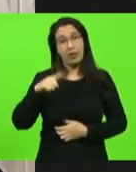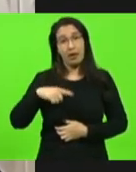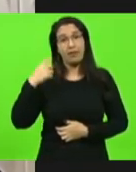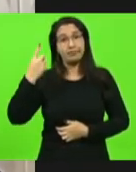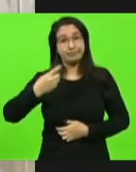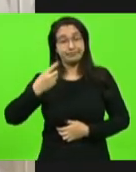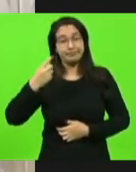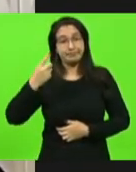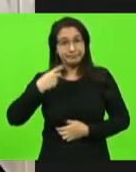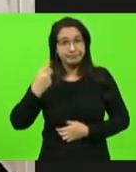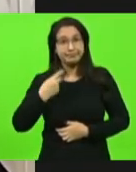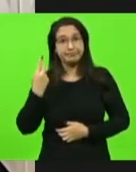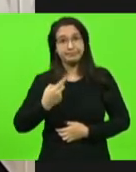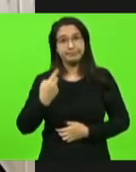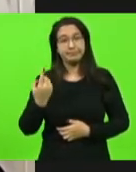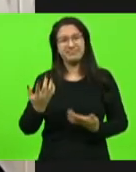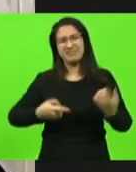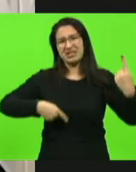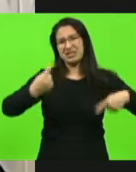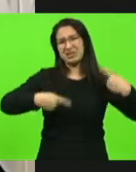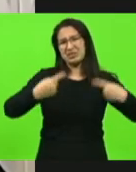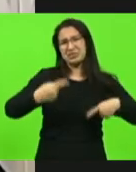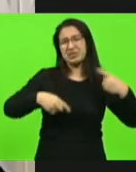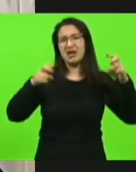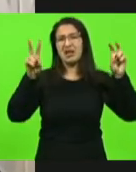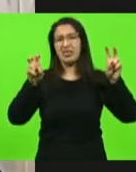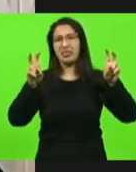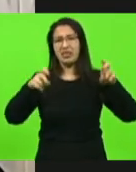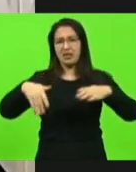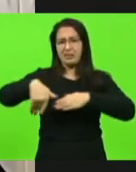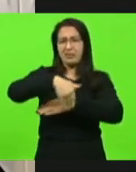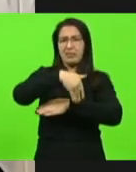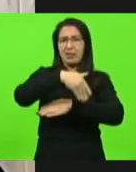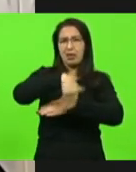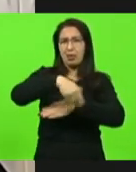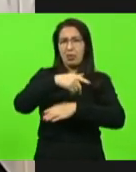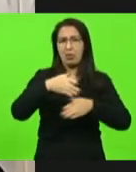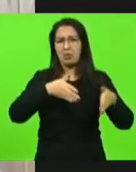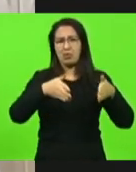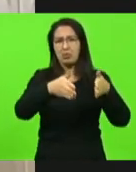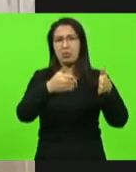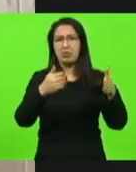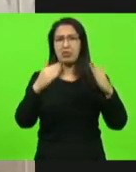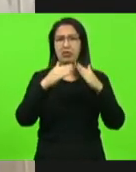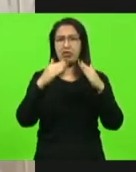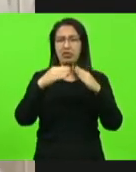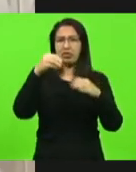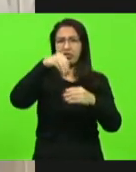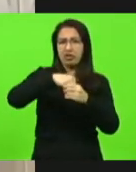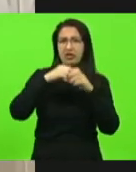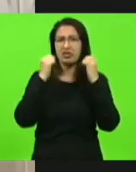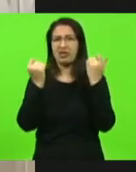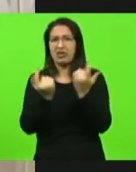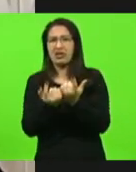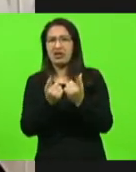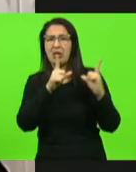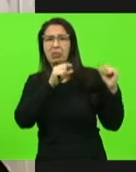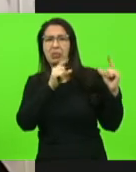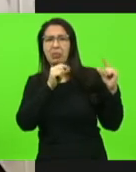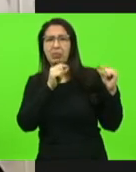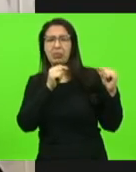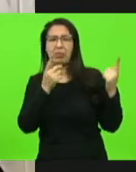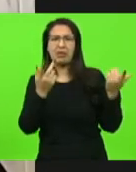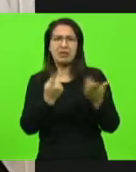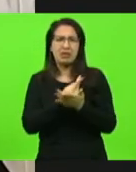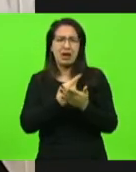Então, eu não quero discutir esses assuntos nos corredores, não é hábito meu ir lá cochichar o pé do ouvido ou ir lá implorar.